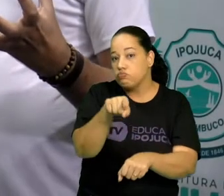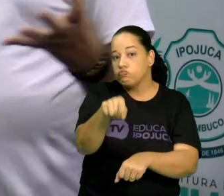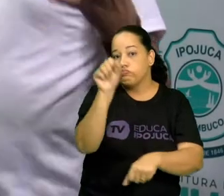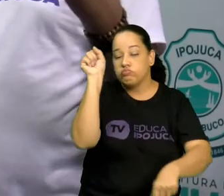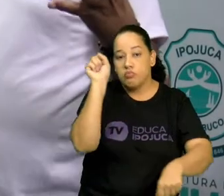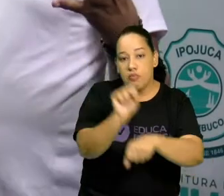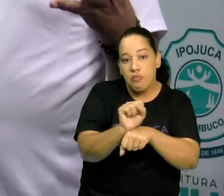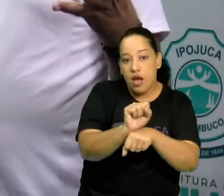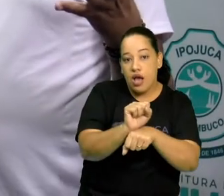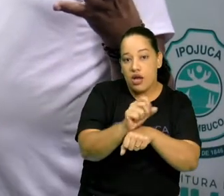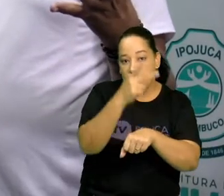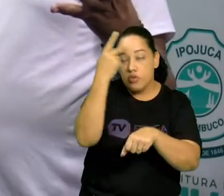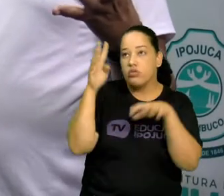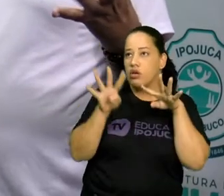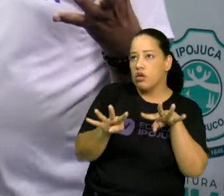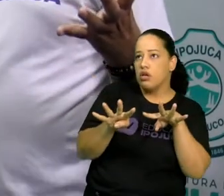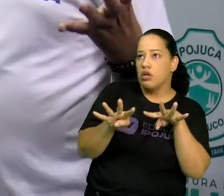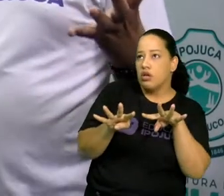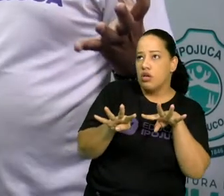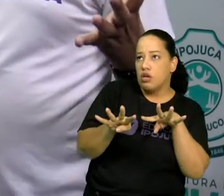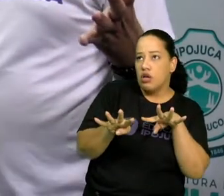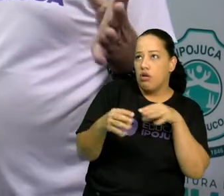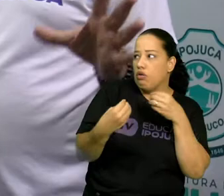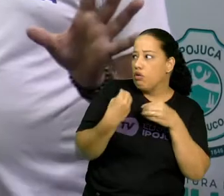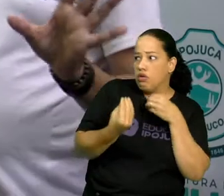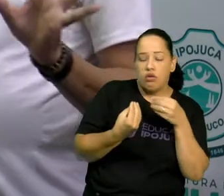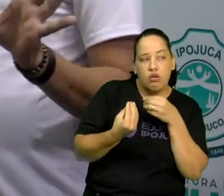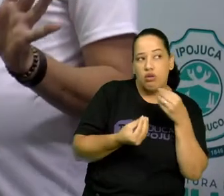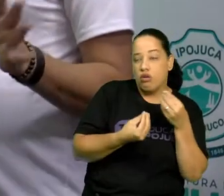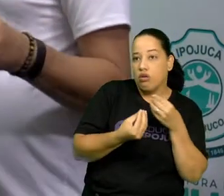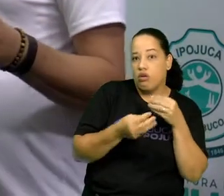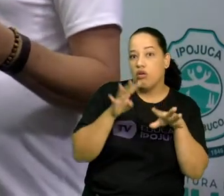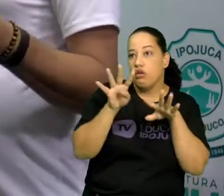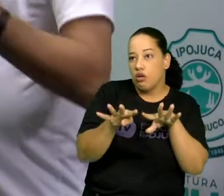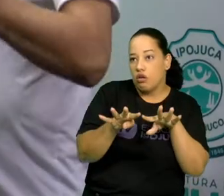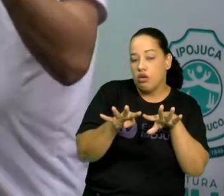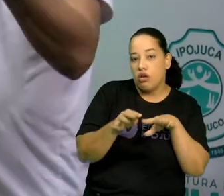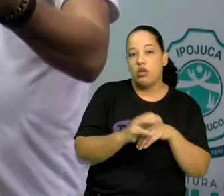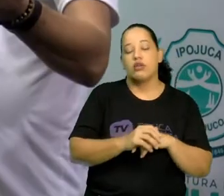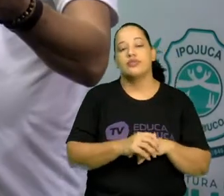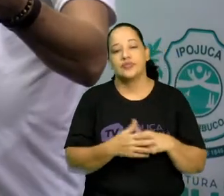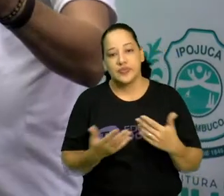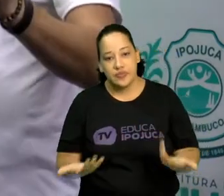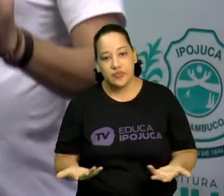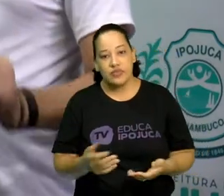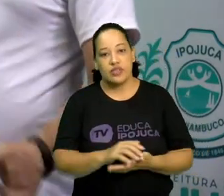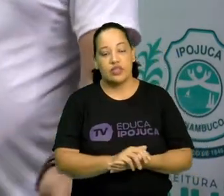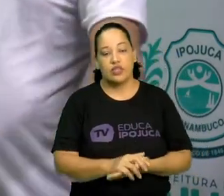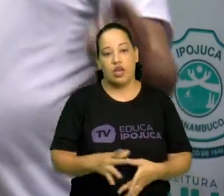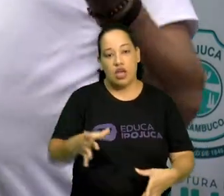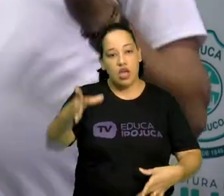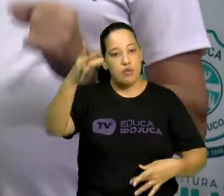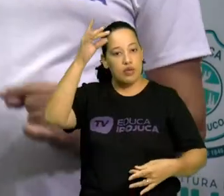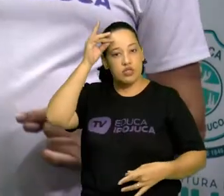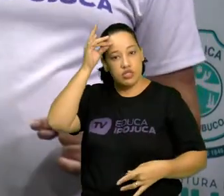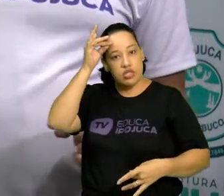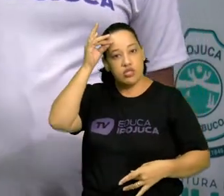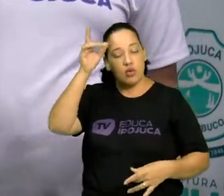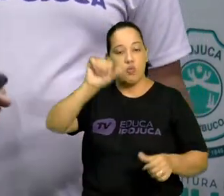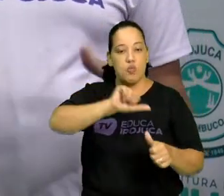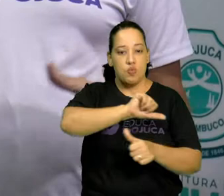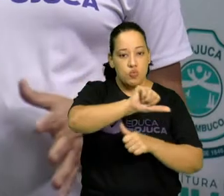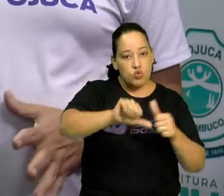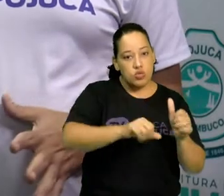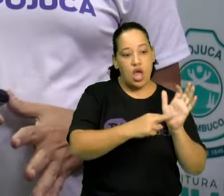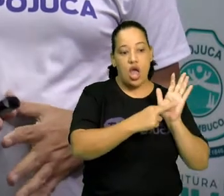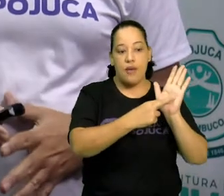e aí o público ficou, o é isso? Onde é que eu estou? Aquela coisa assim. A representação, em vez da interpretação,